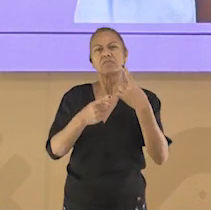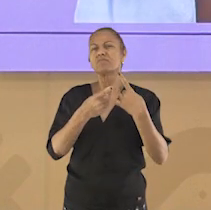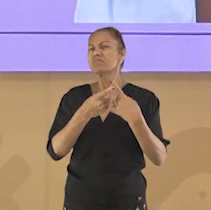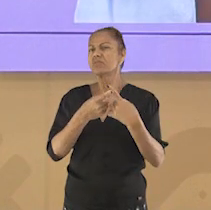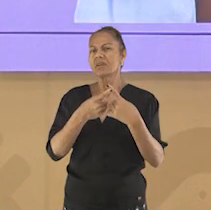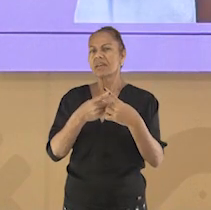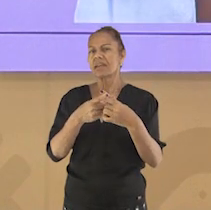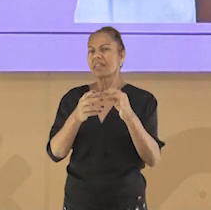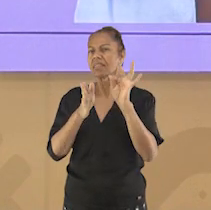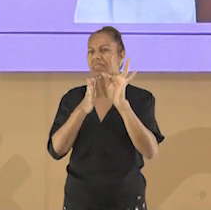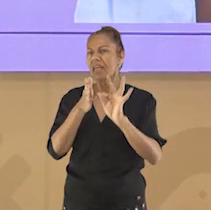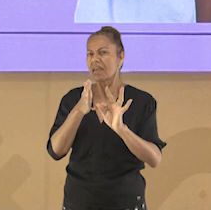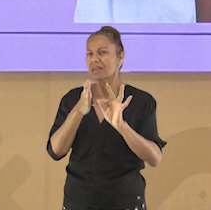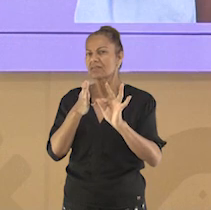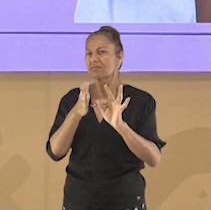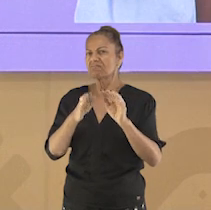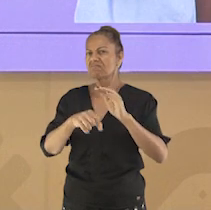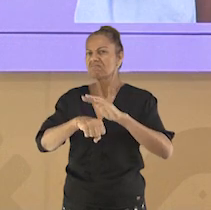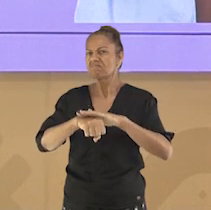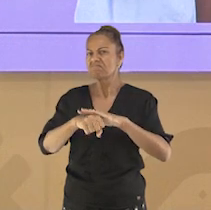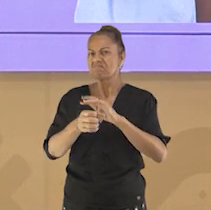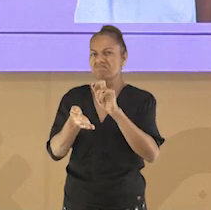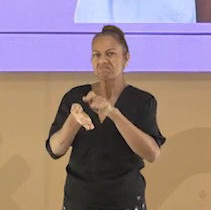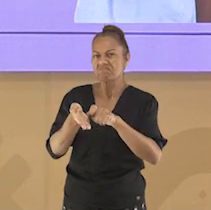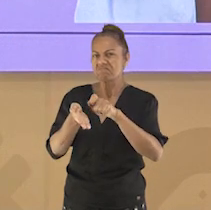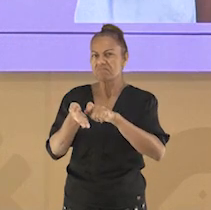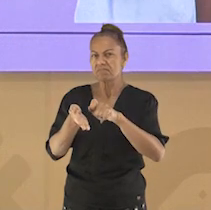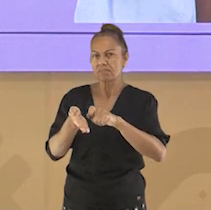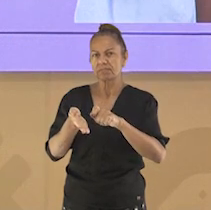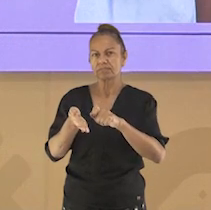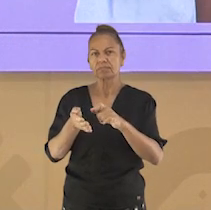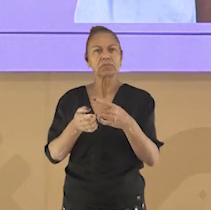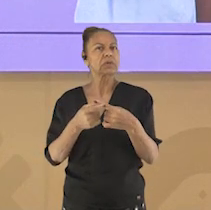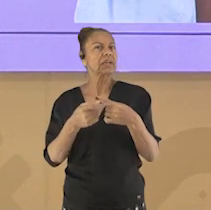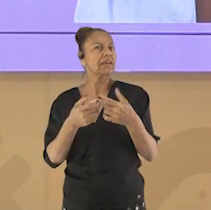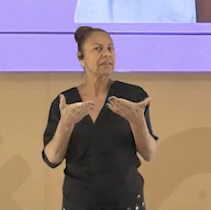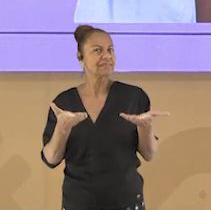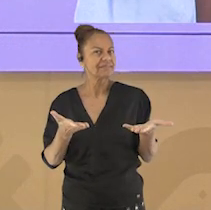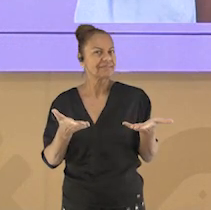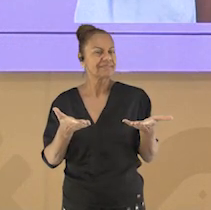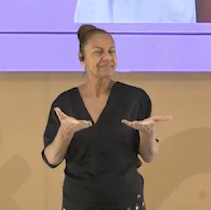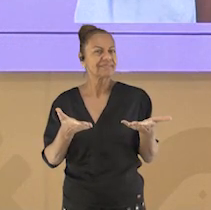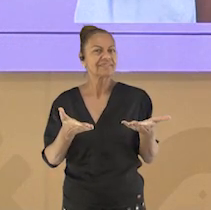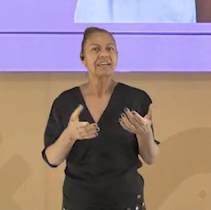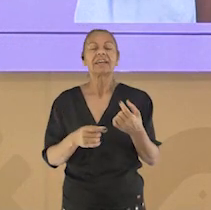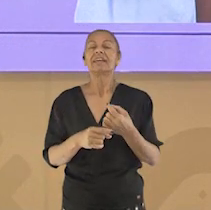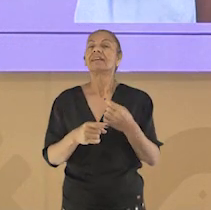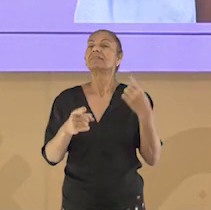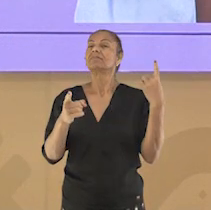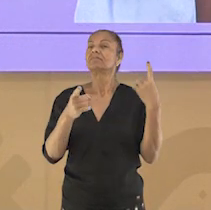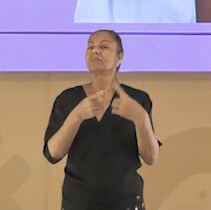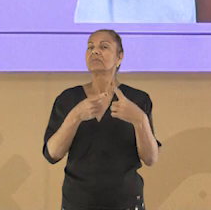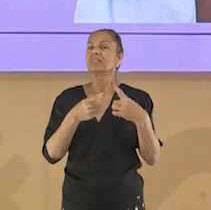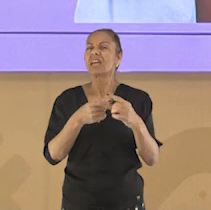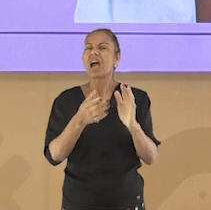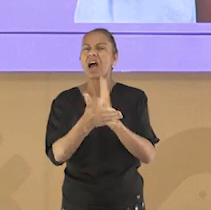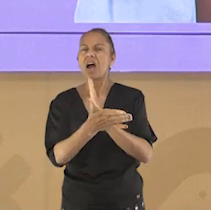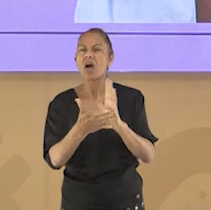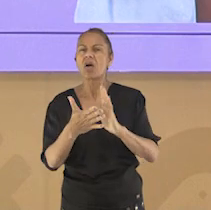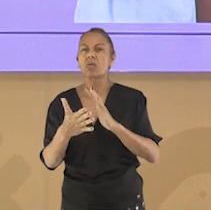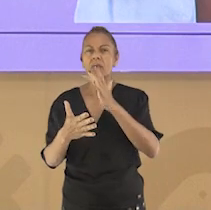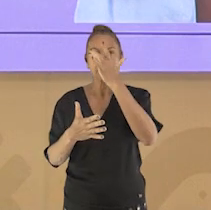Por que alguns grupos religiosos não escreveram? ensinamentos e sim os transmitiram